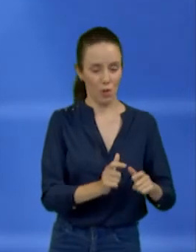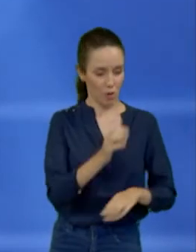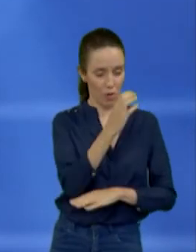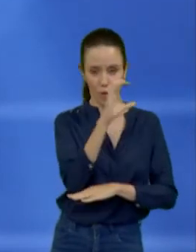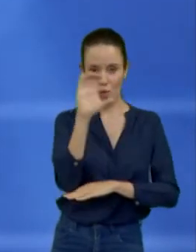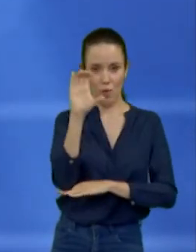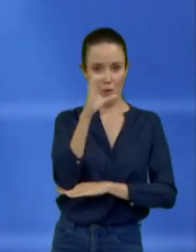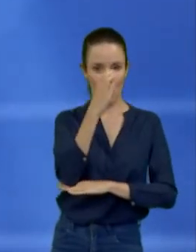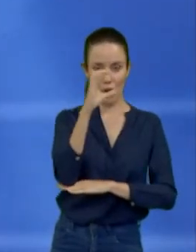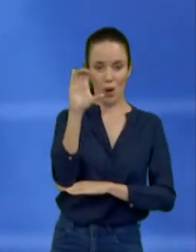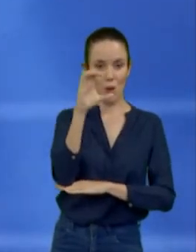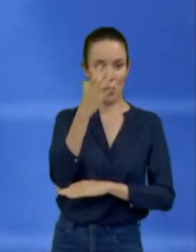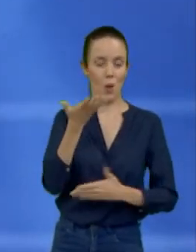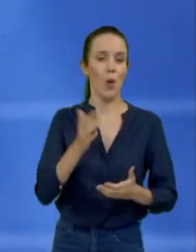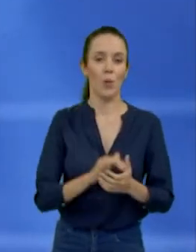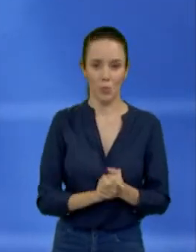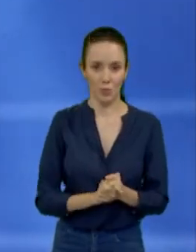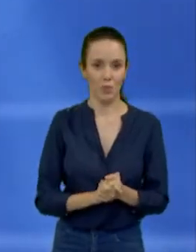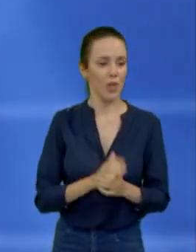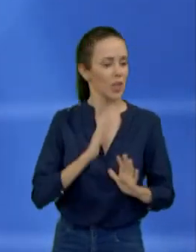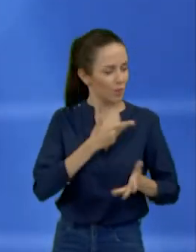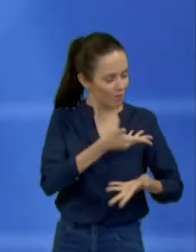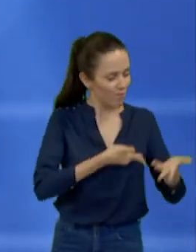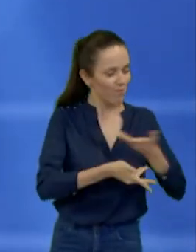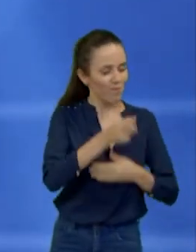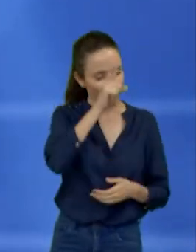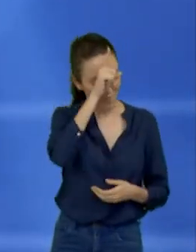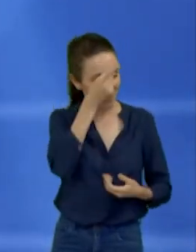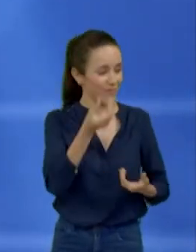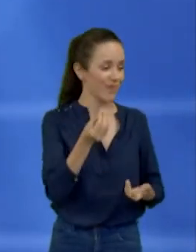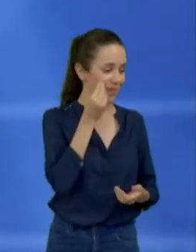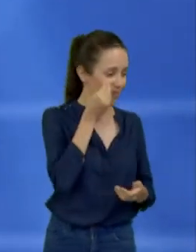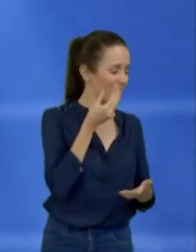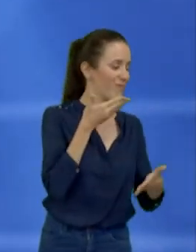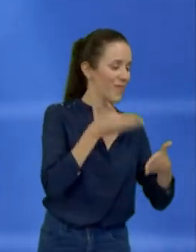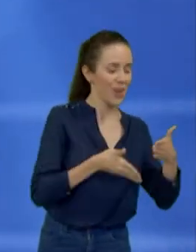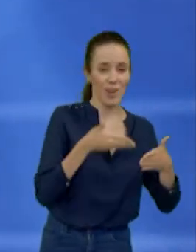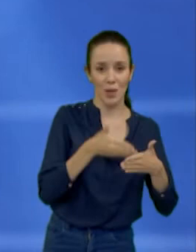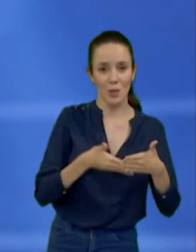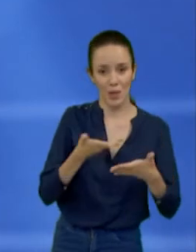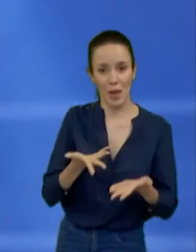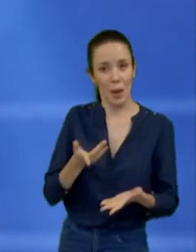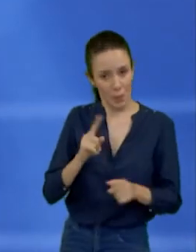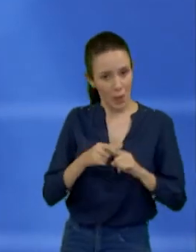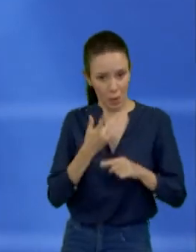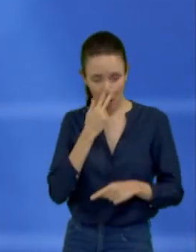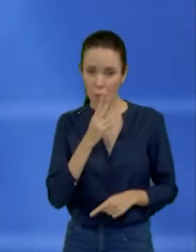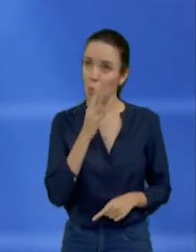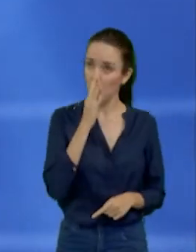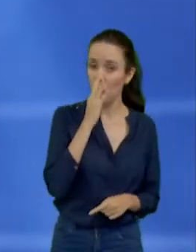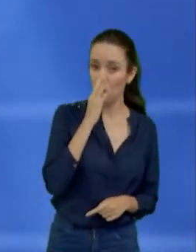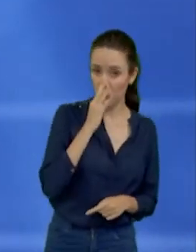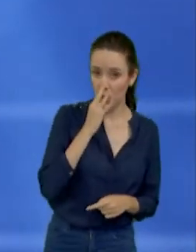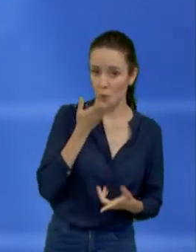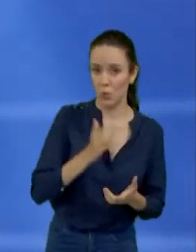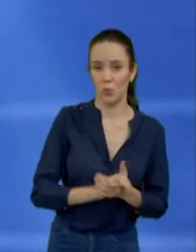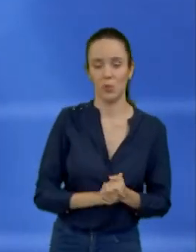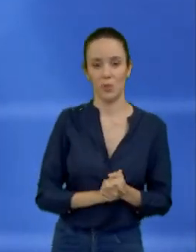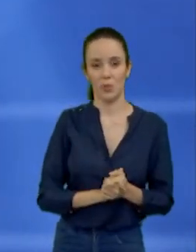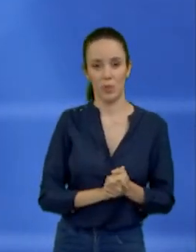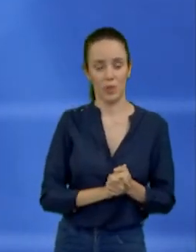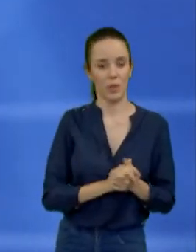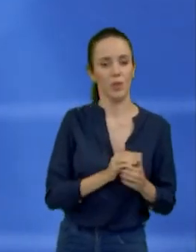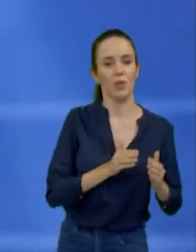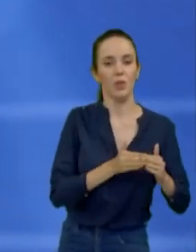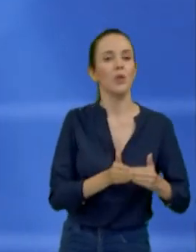fazer ali o receptivo dentro dessa questão. Então isso daí seria muito interessante. A questão da marina pública, nós